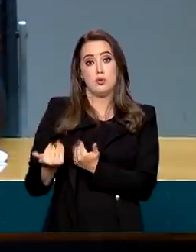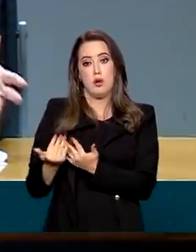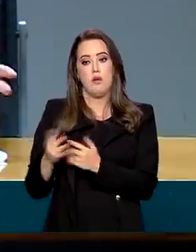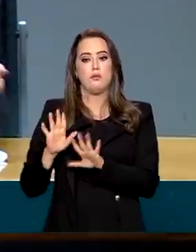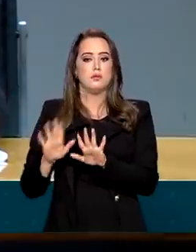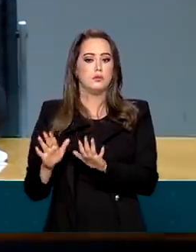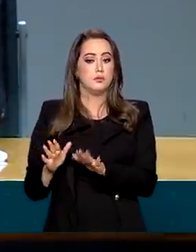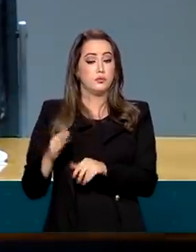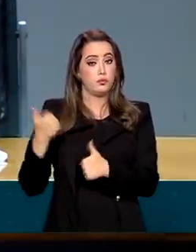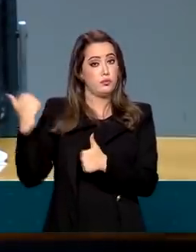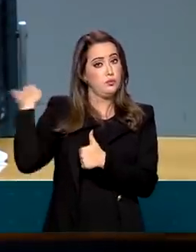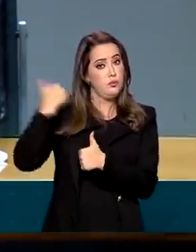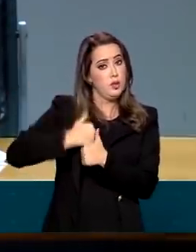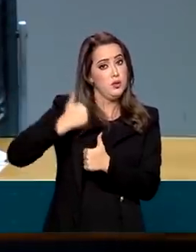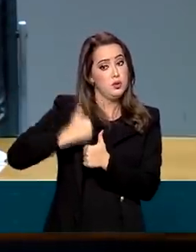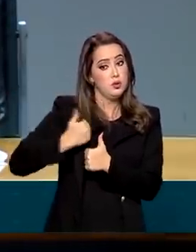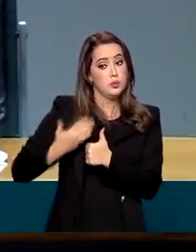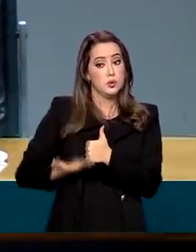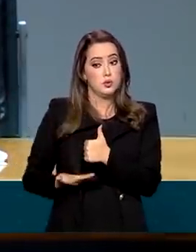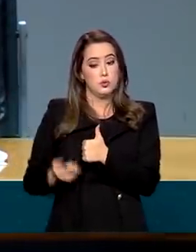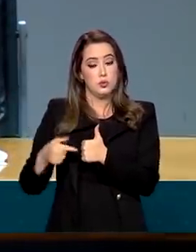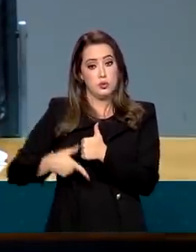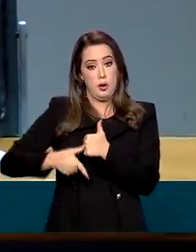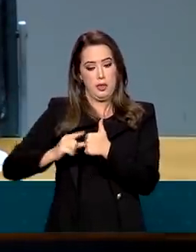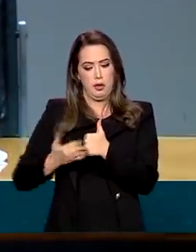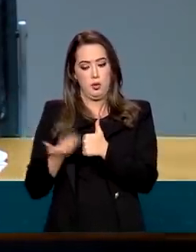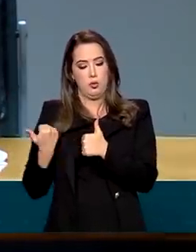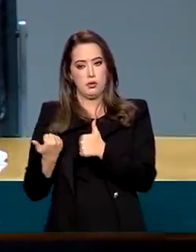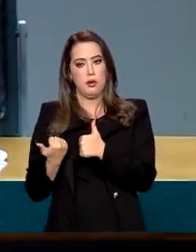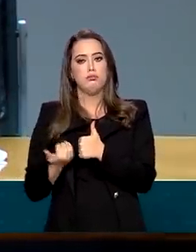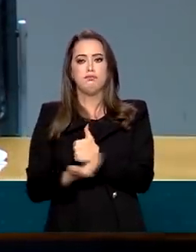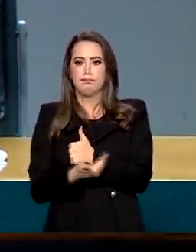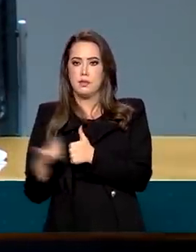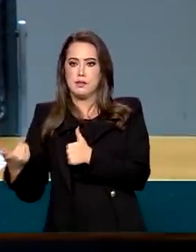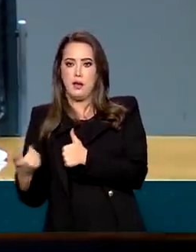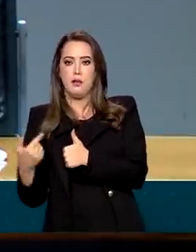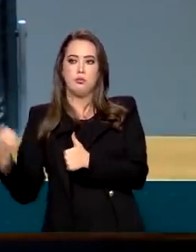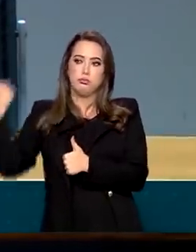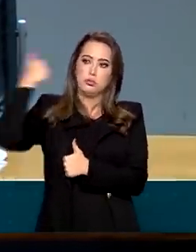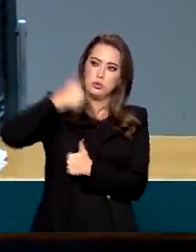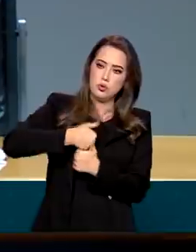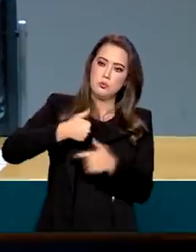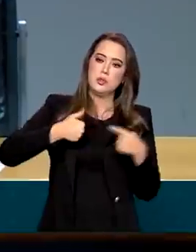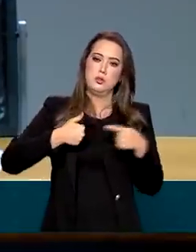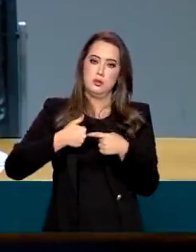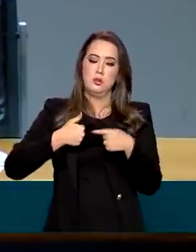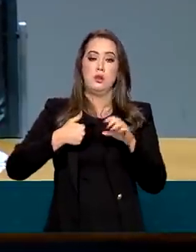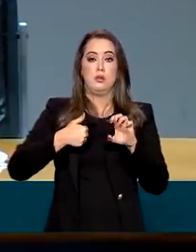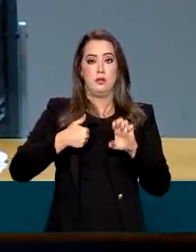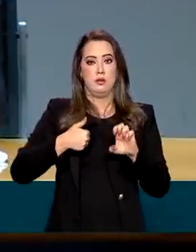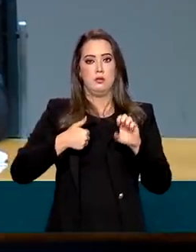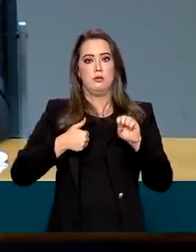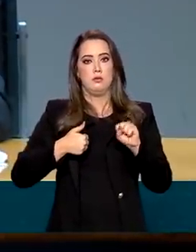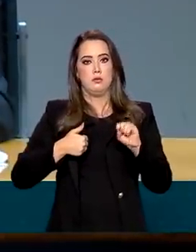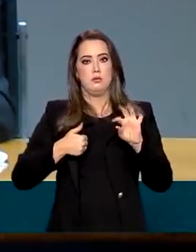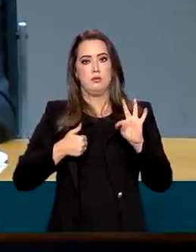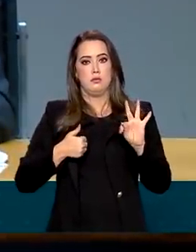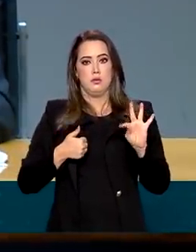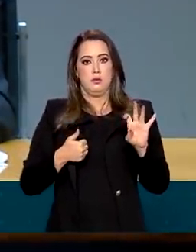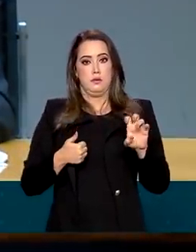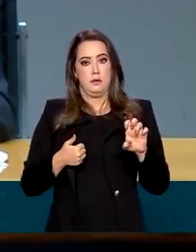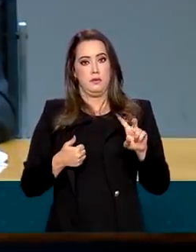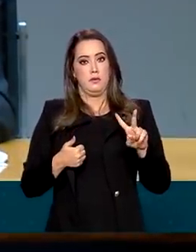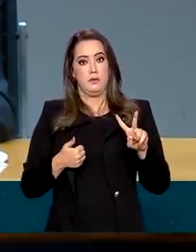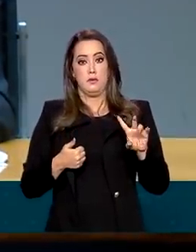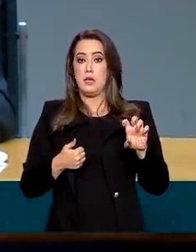jovem, é só o mais jovem, mas uma substituição muito efetiva. E, por outro lado, minha absoluta confiança nele, ele escolhe o secretário do